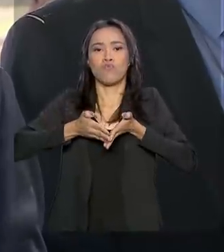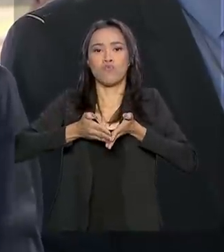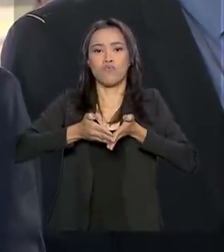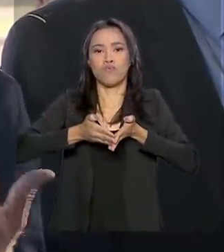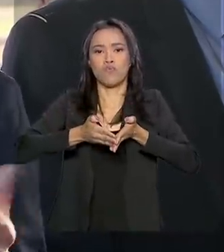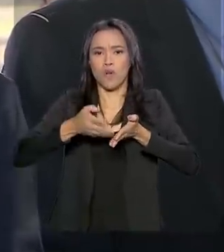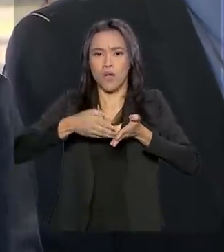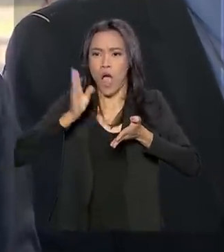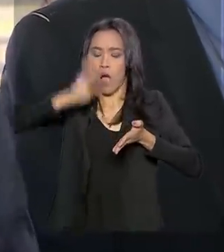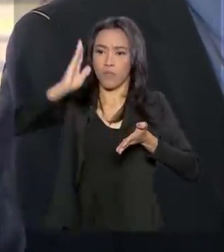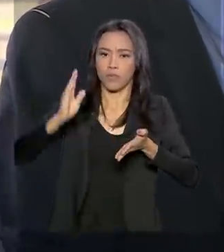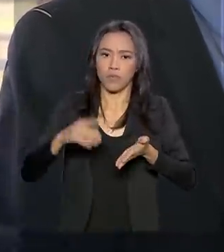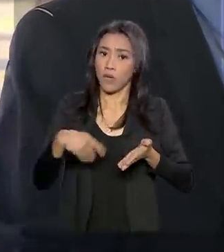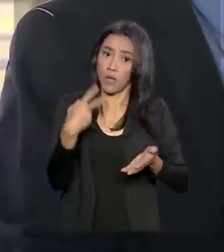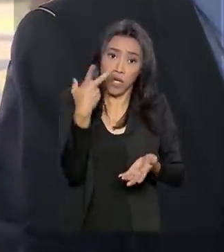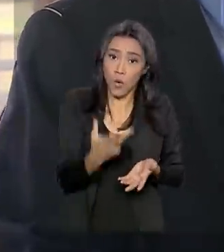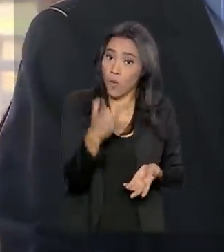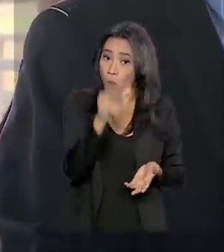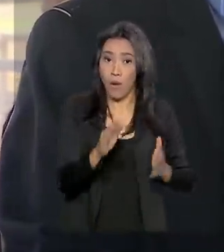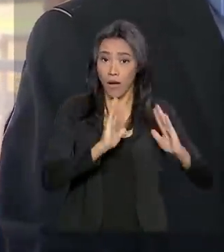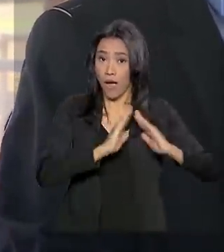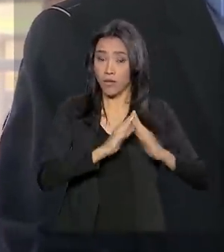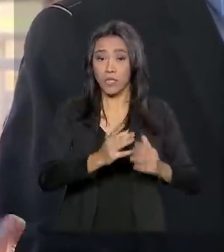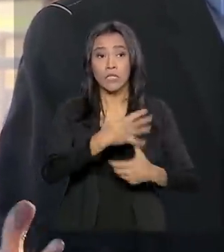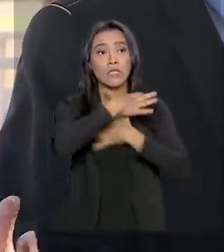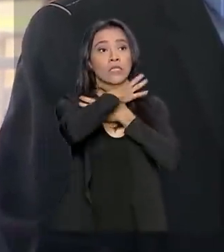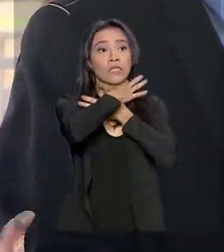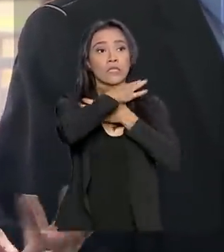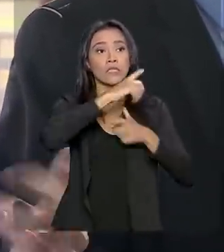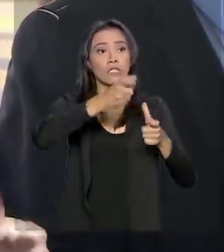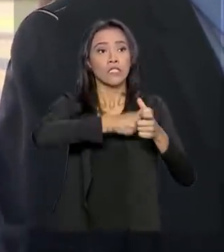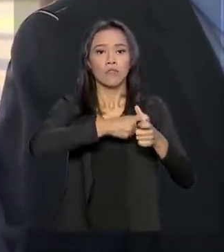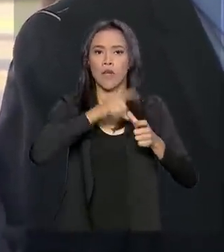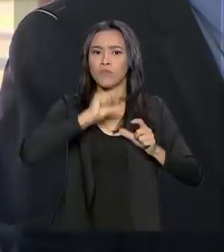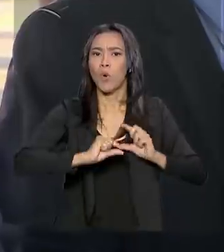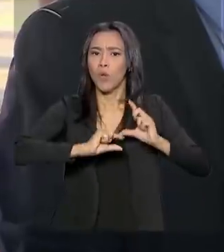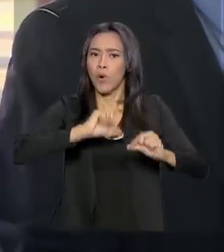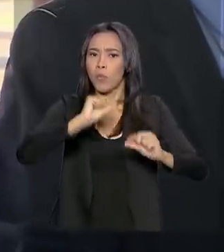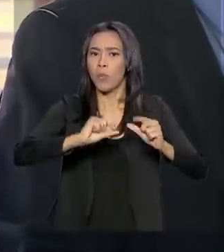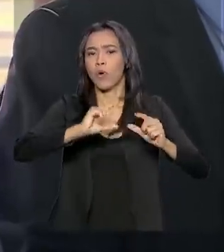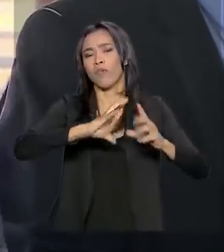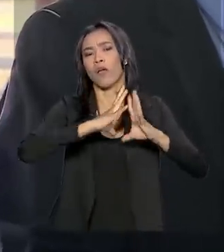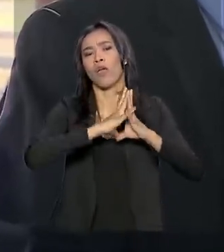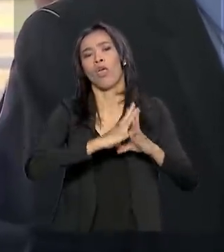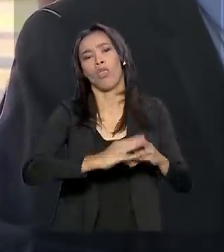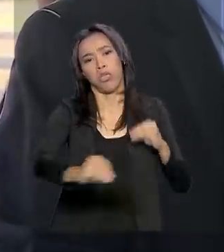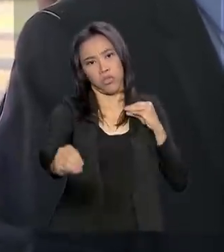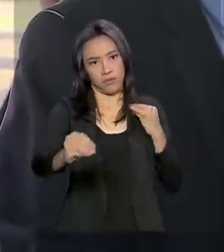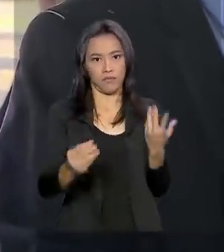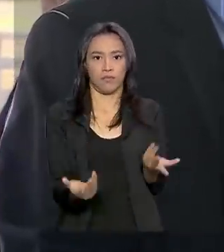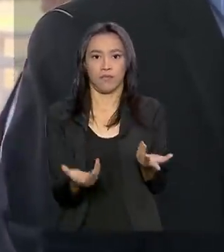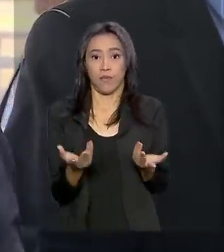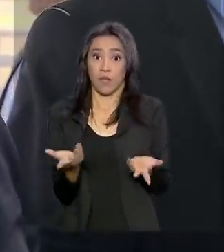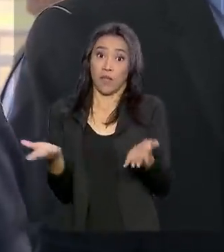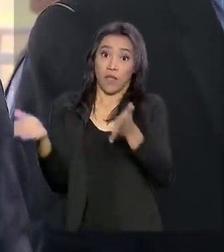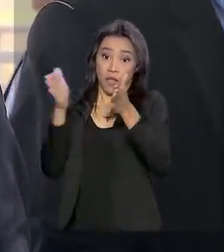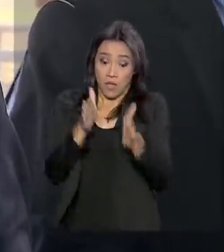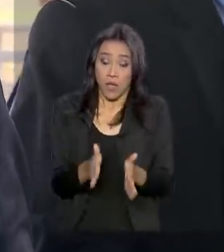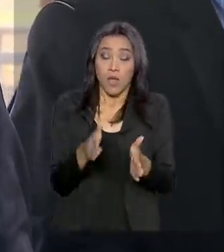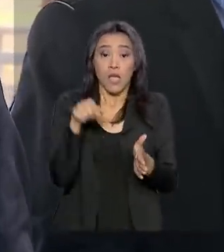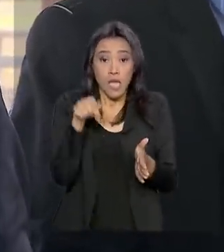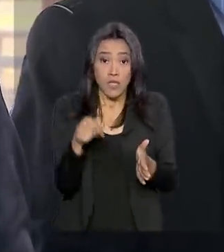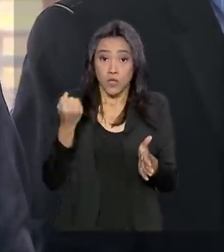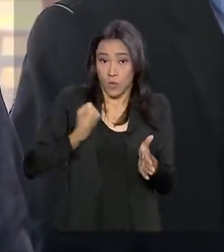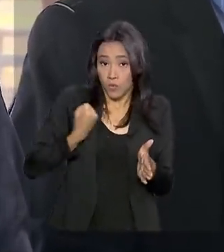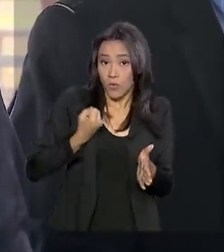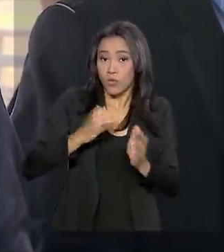outra, né? Até a nossa casa, quando o pessoal está endividado aí, é devagar, é complicado de recuperar. Agora, o é bom nesses números,